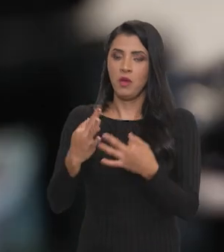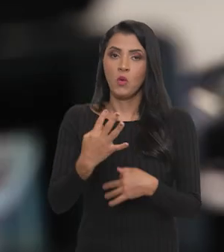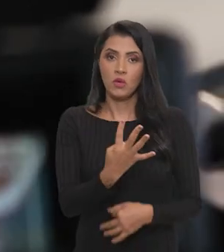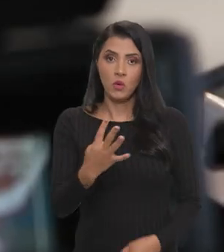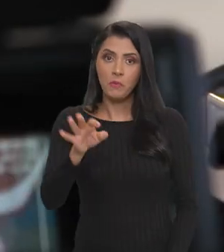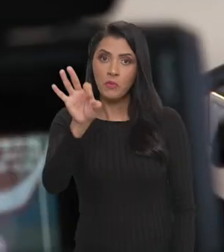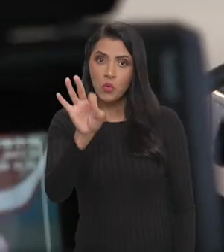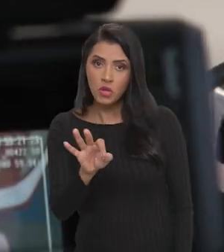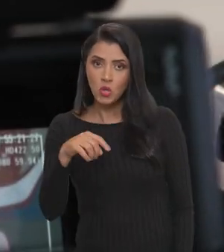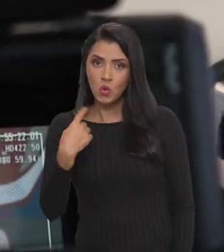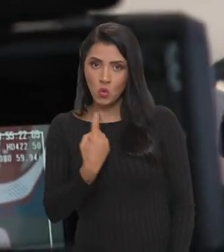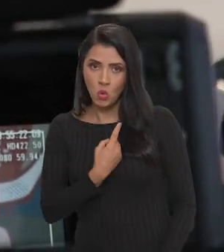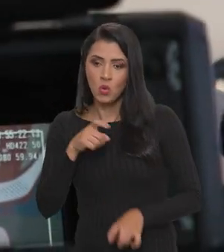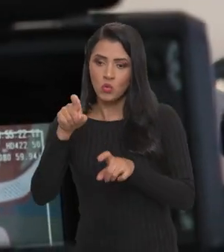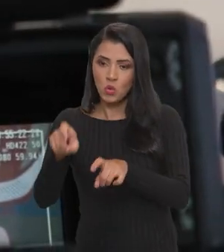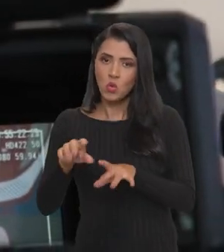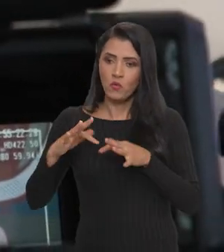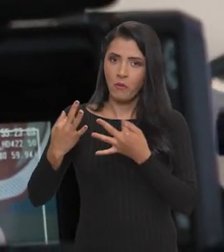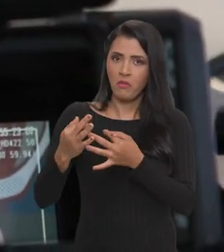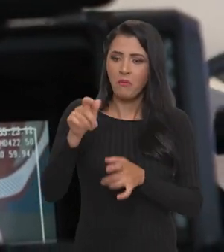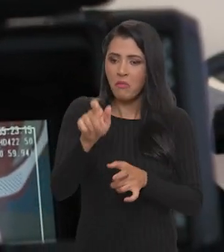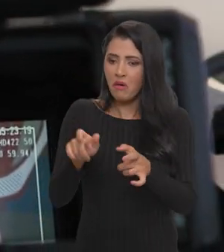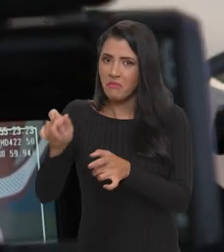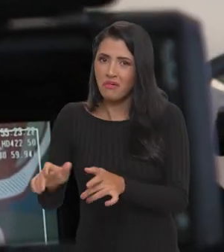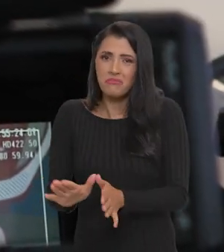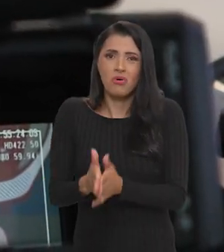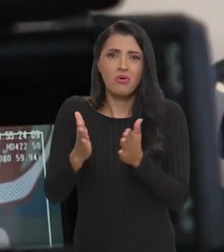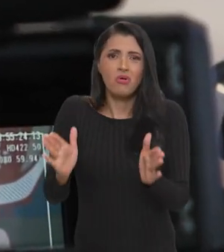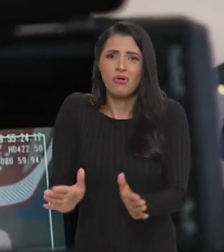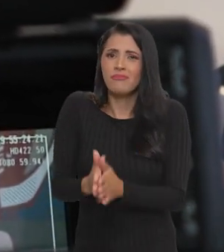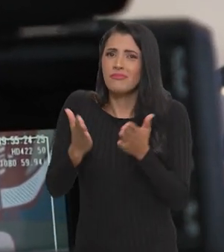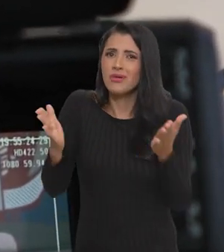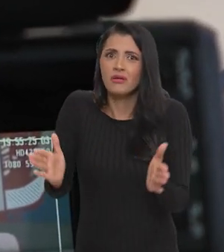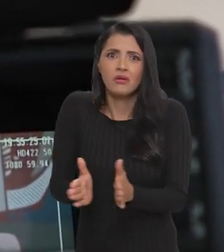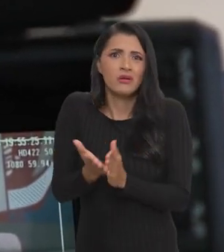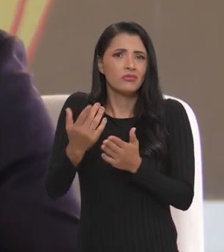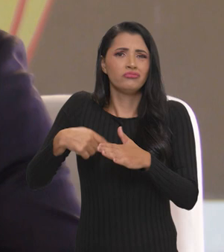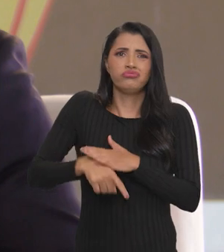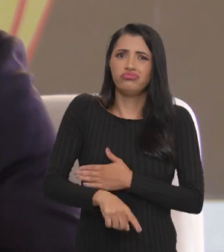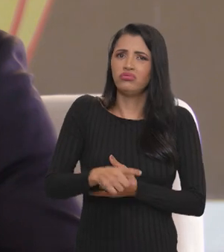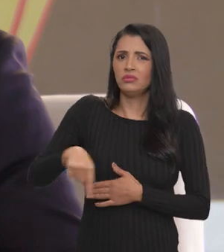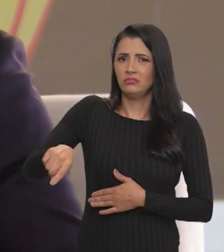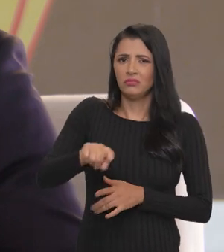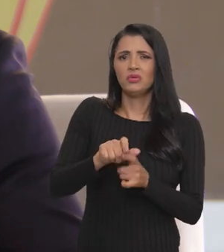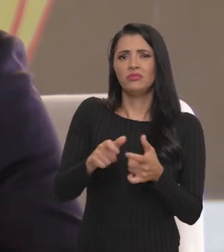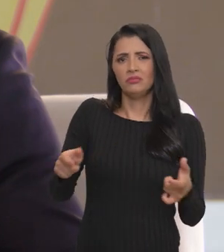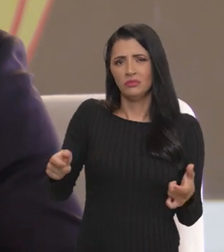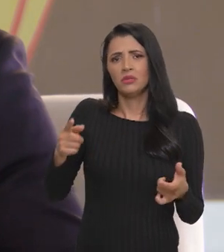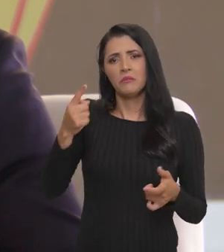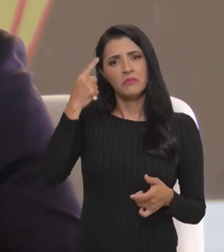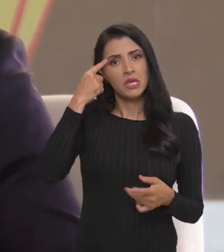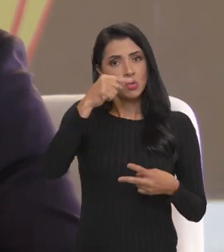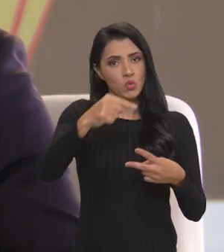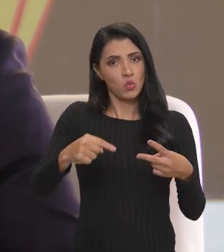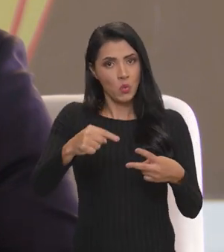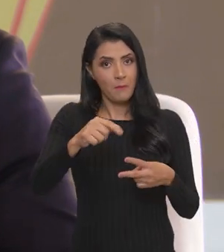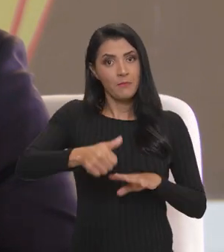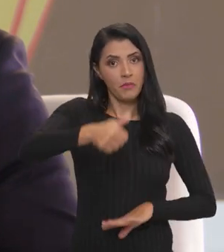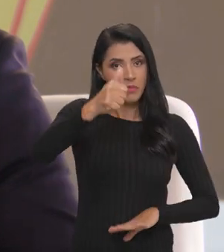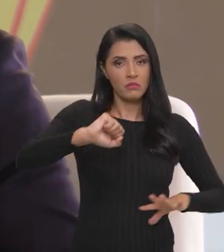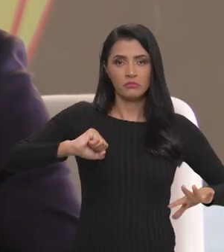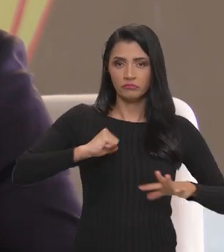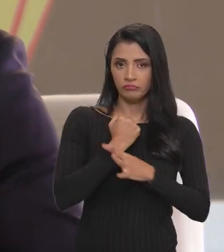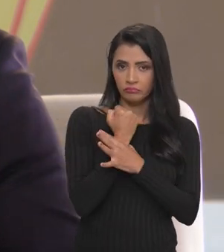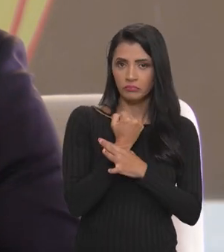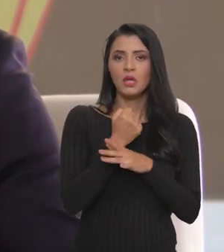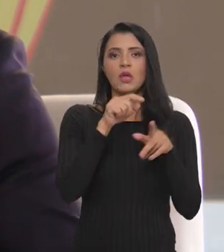% dos nossos agricultores familiares hoje estão em situação de pobreza e extrema pobreza. Então, nós pensamos nessas duas pontas.